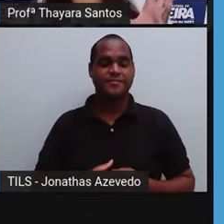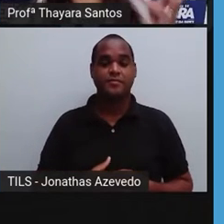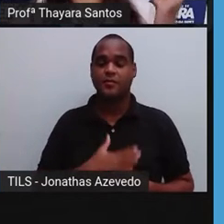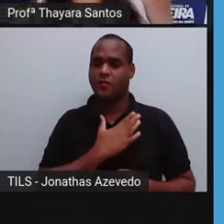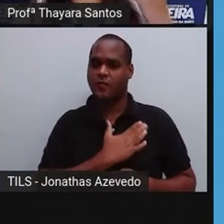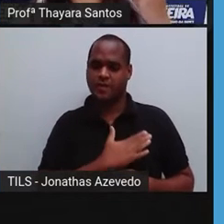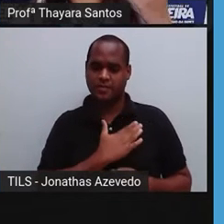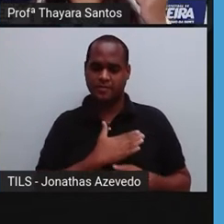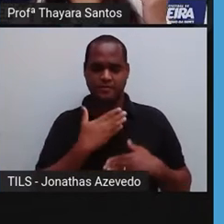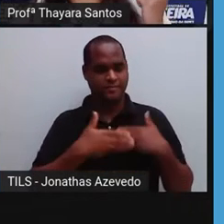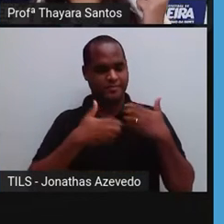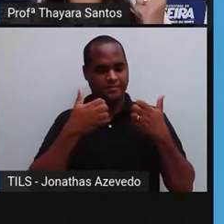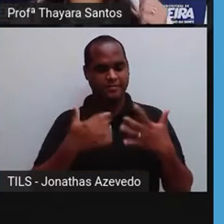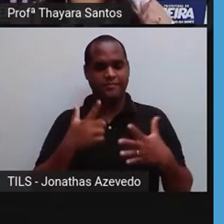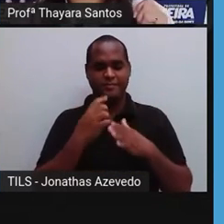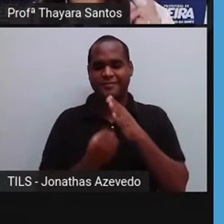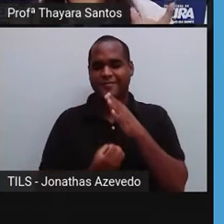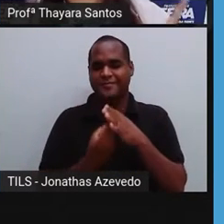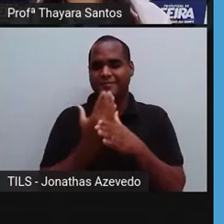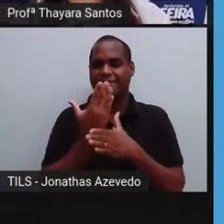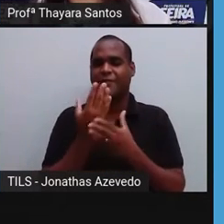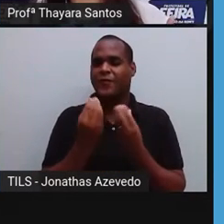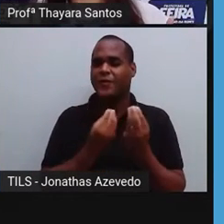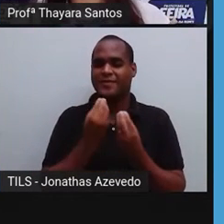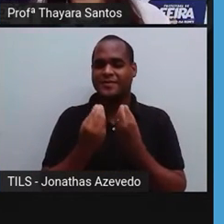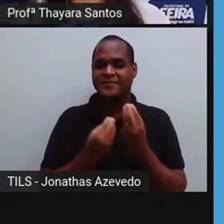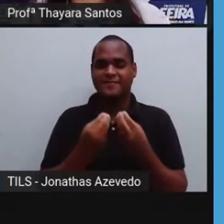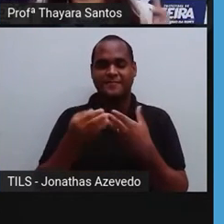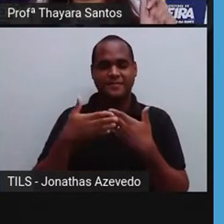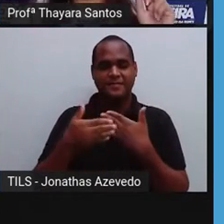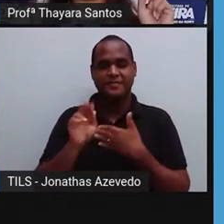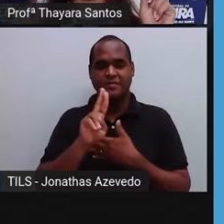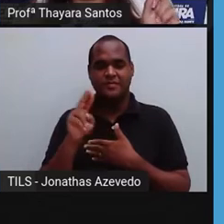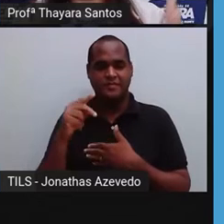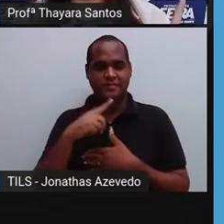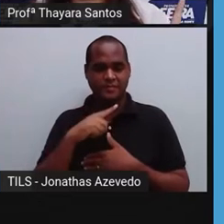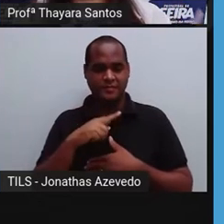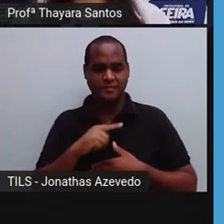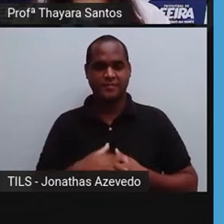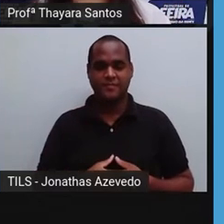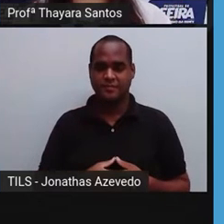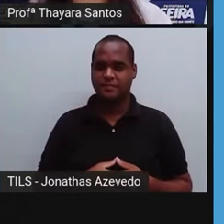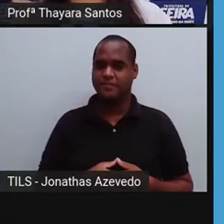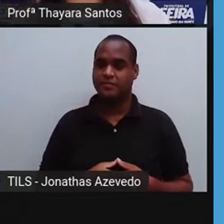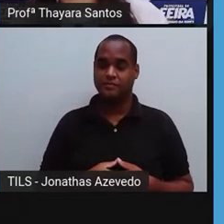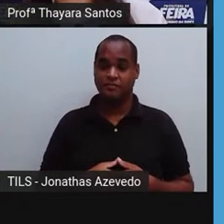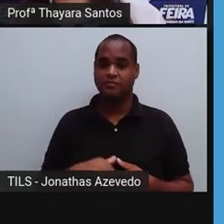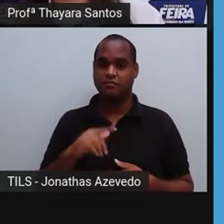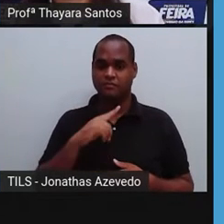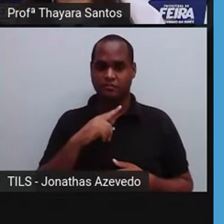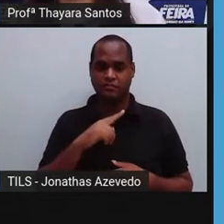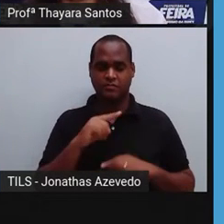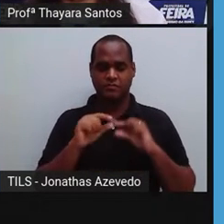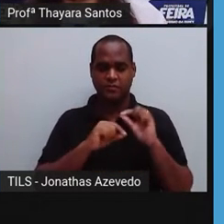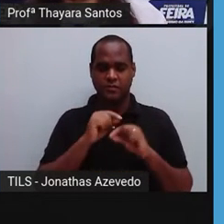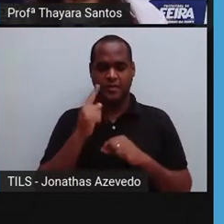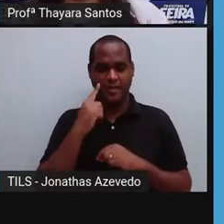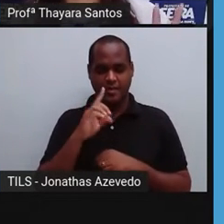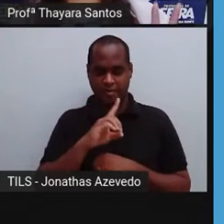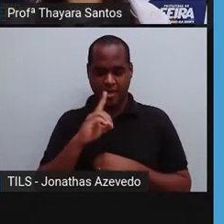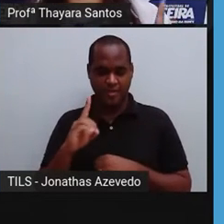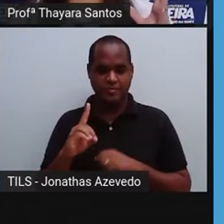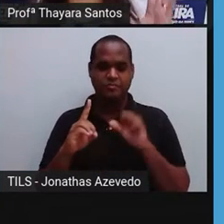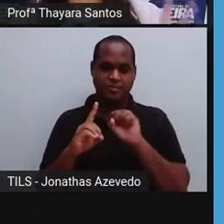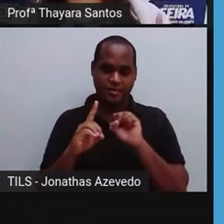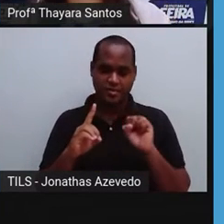ele realiza esse movimento de contração e esses movimentos têm nome. Ele faz a sístole e ele faz a diástole.